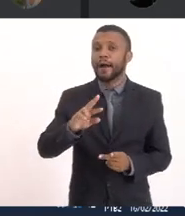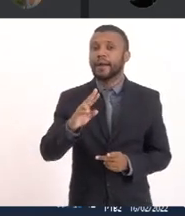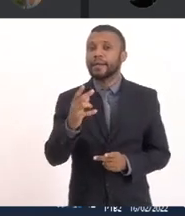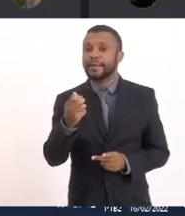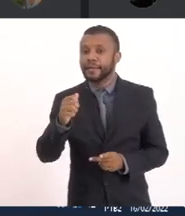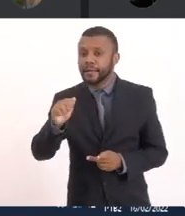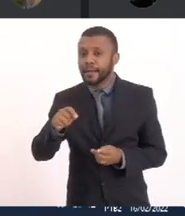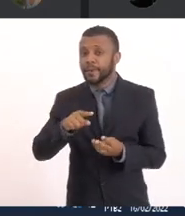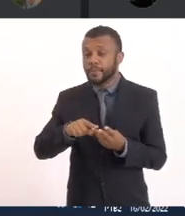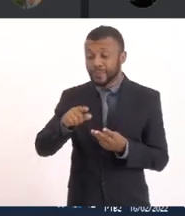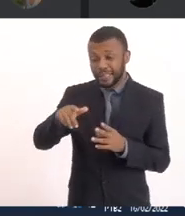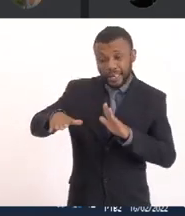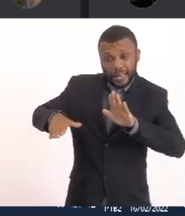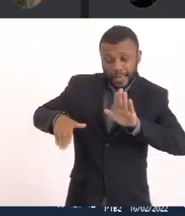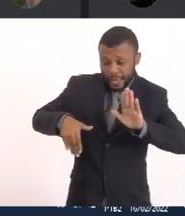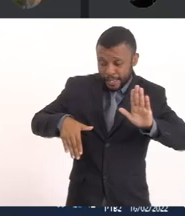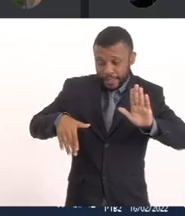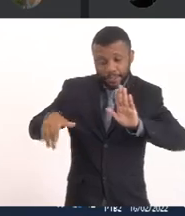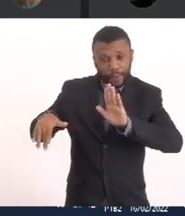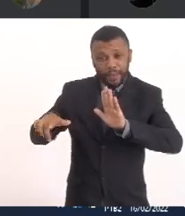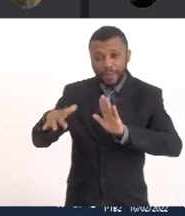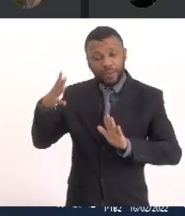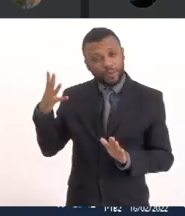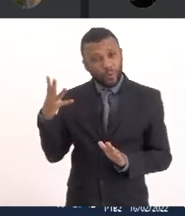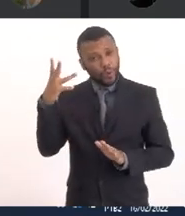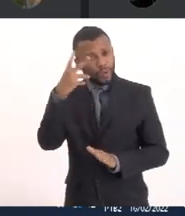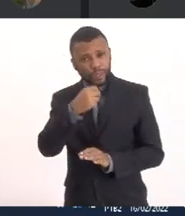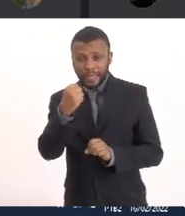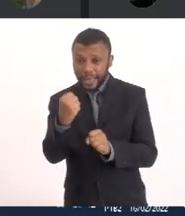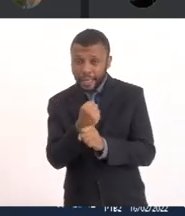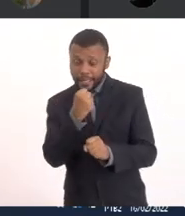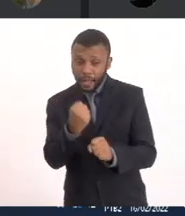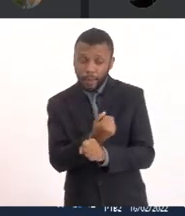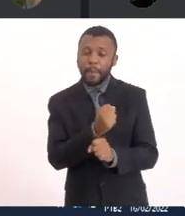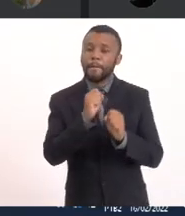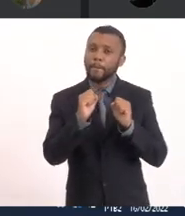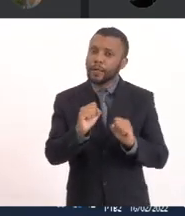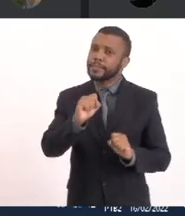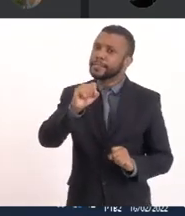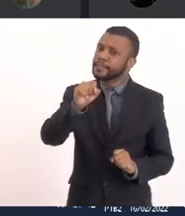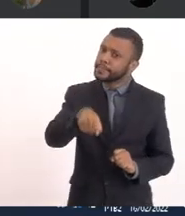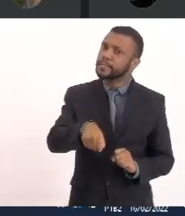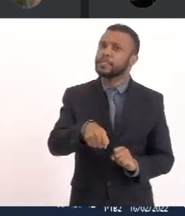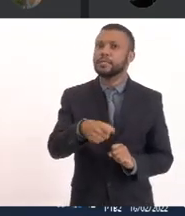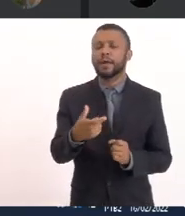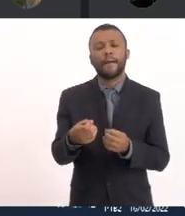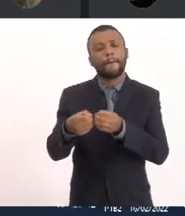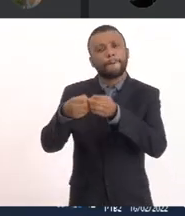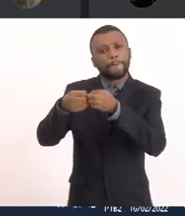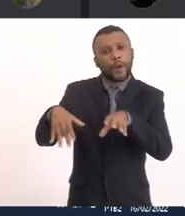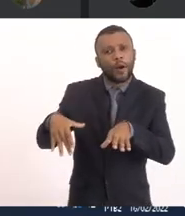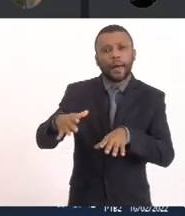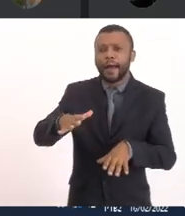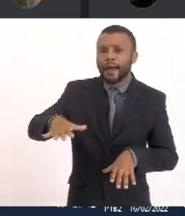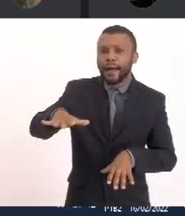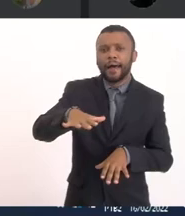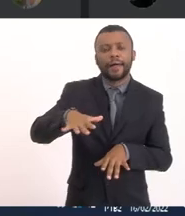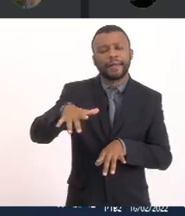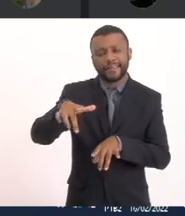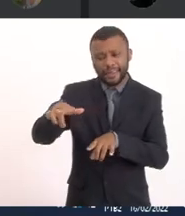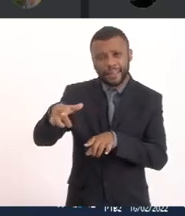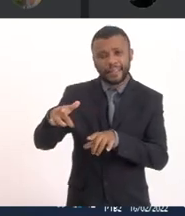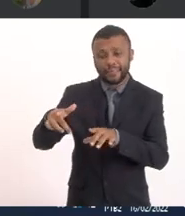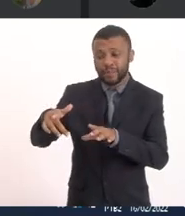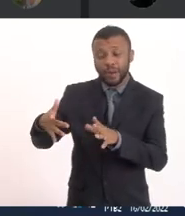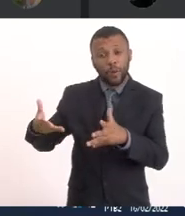praias São praias lindas E essa obra Pode colocar sim A piora da Baneabilidade Dessas praias